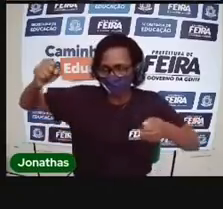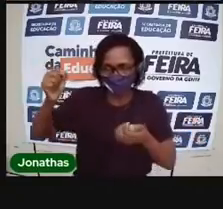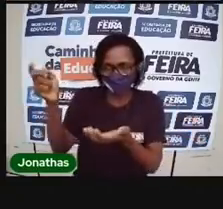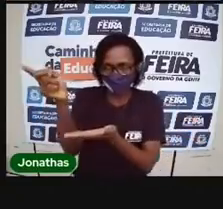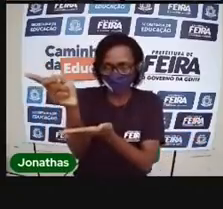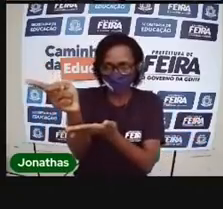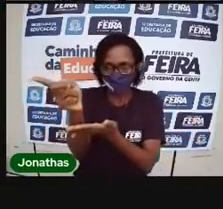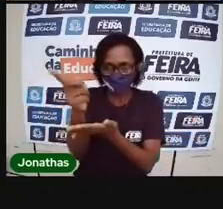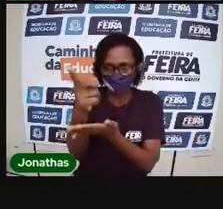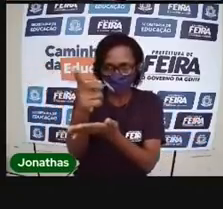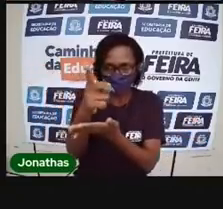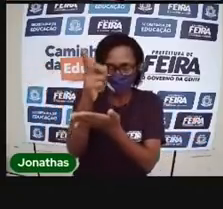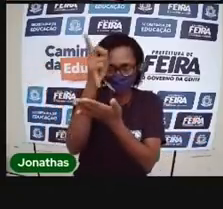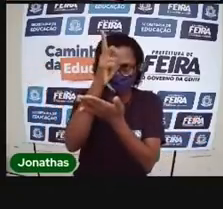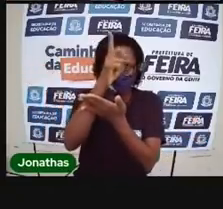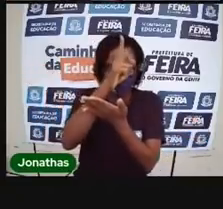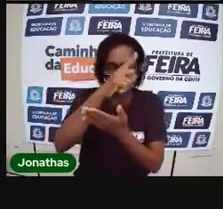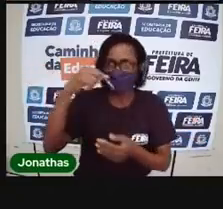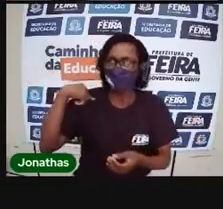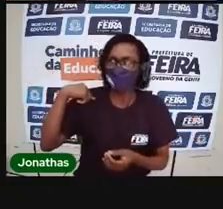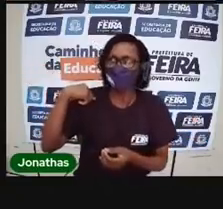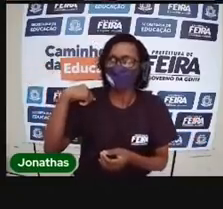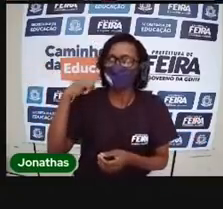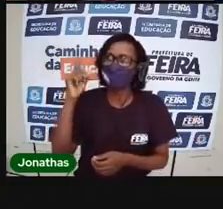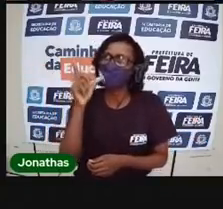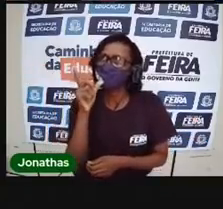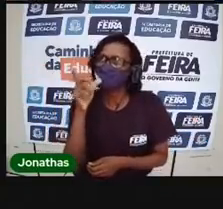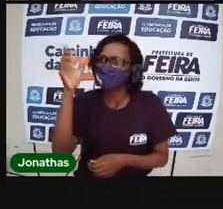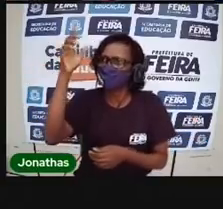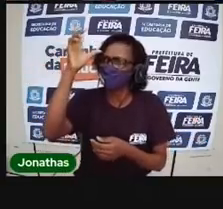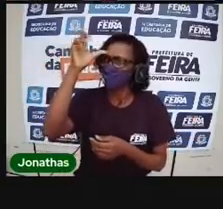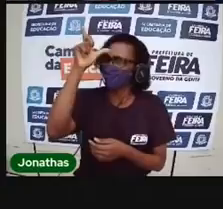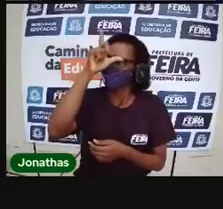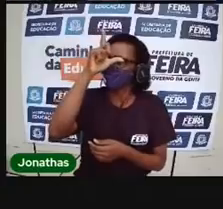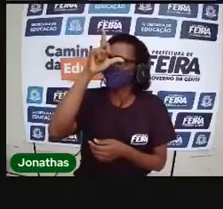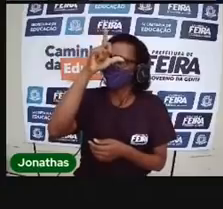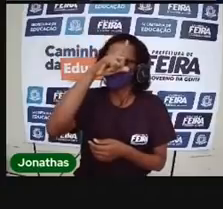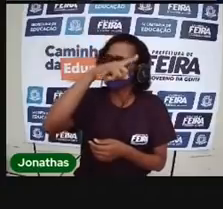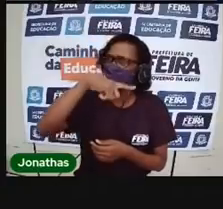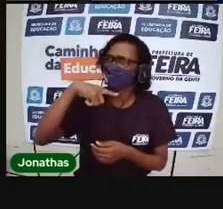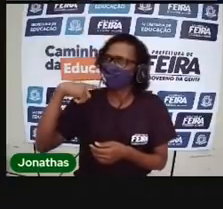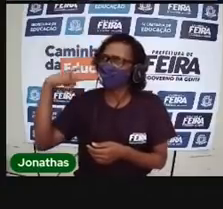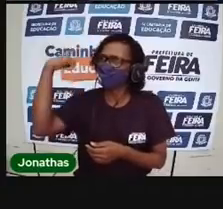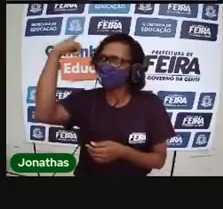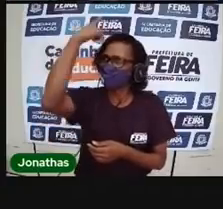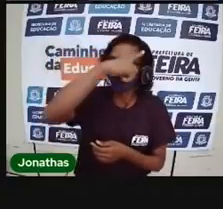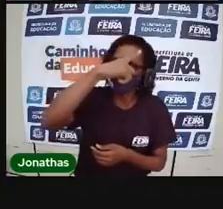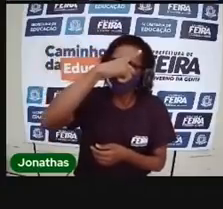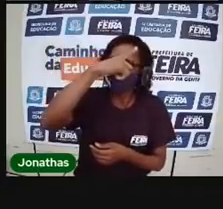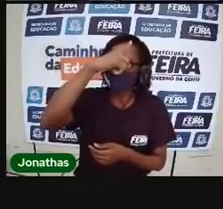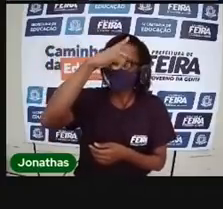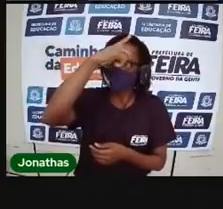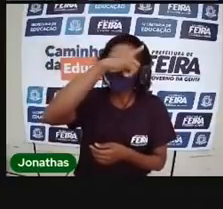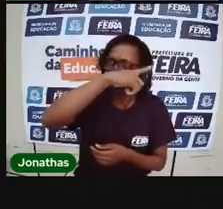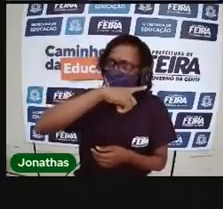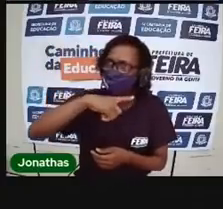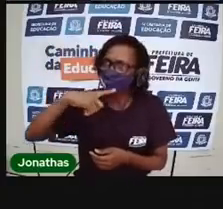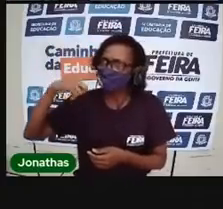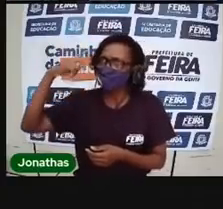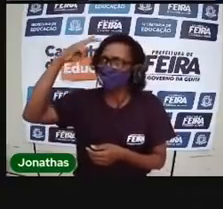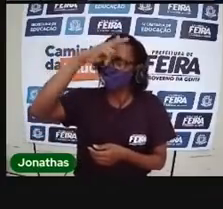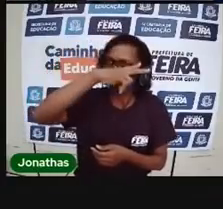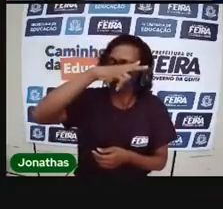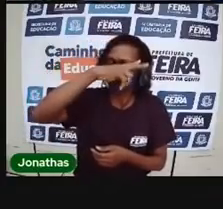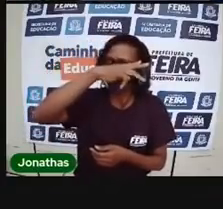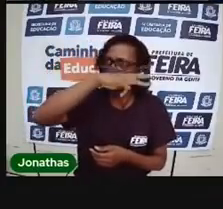roda todo o relógio para poder mudar as horas. E quando o ponteiro pequeno que marca as horas